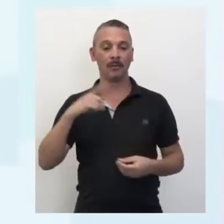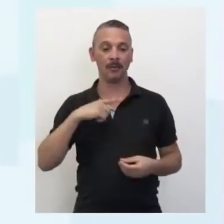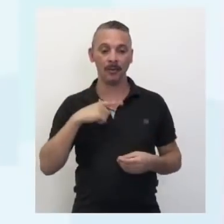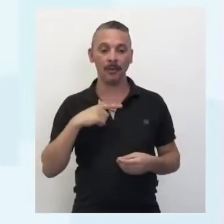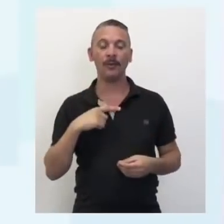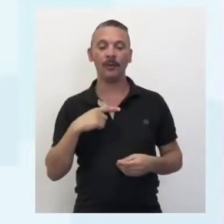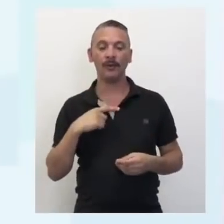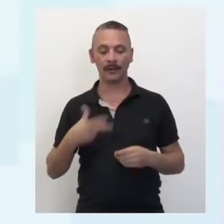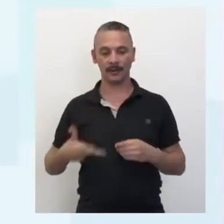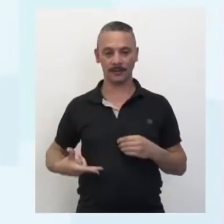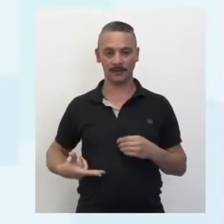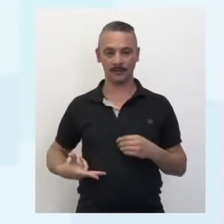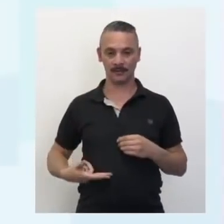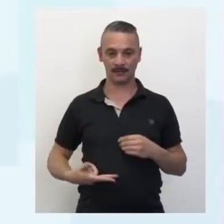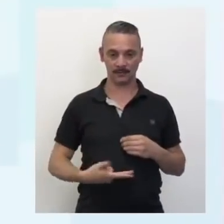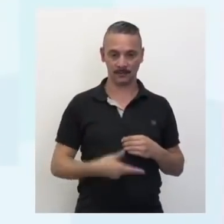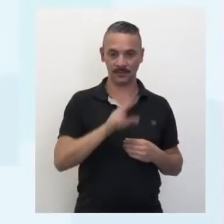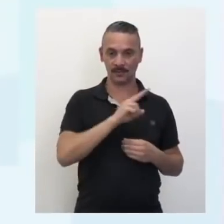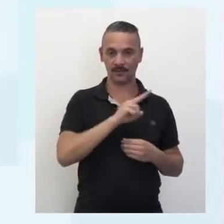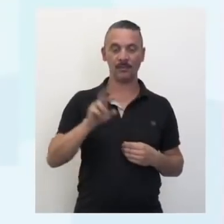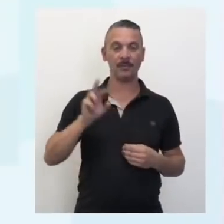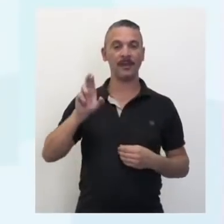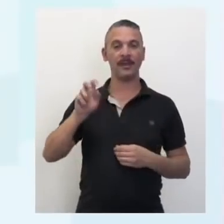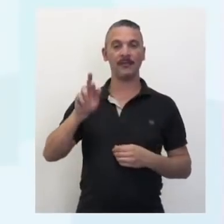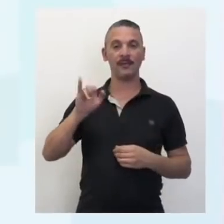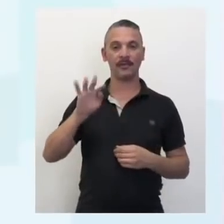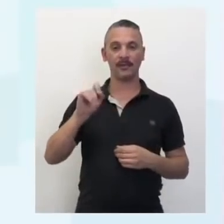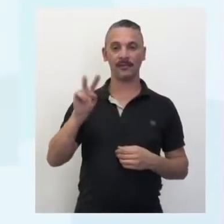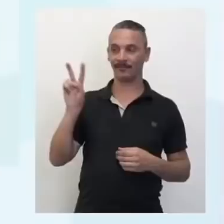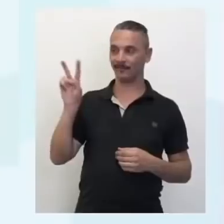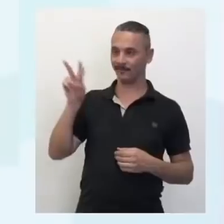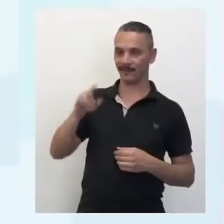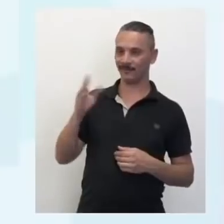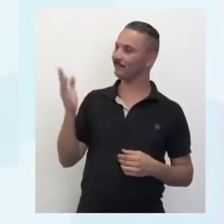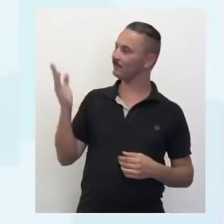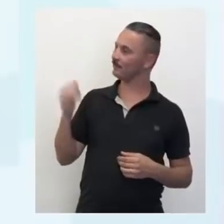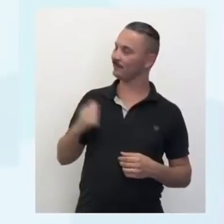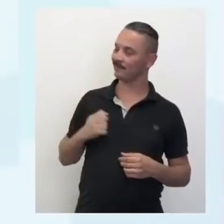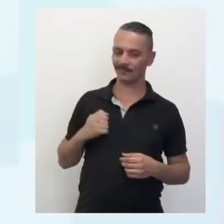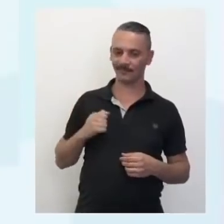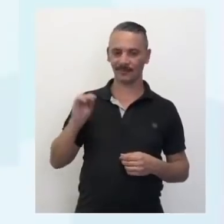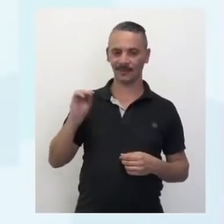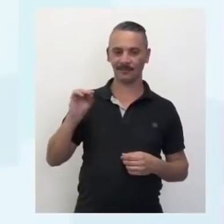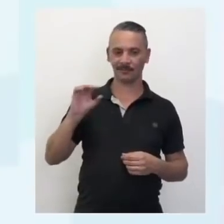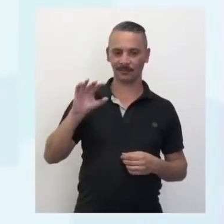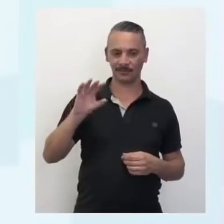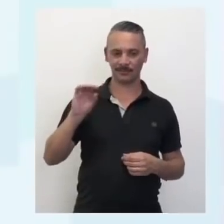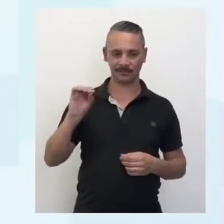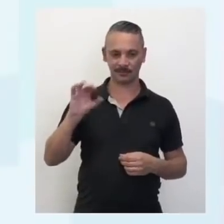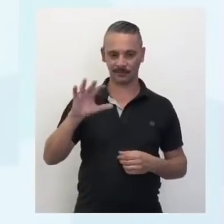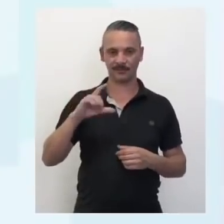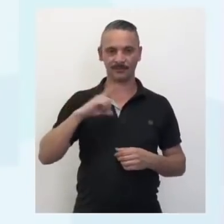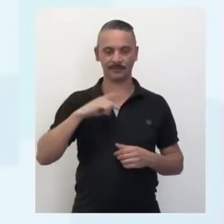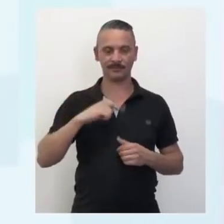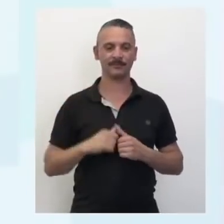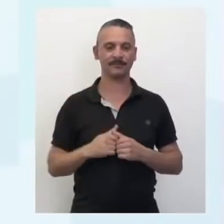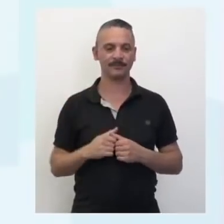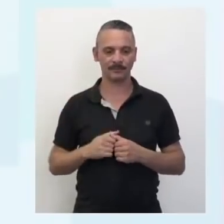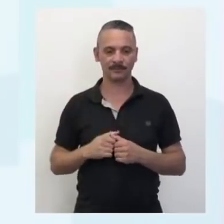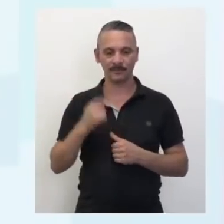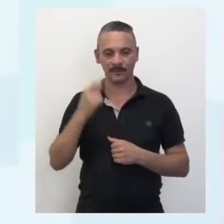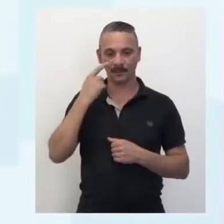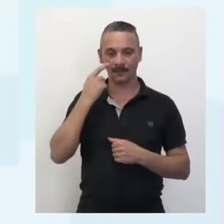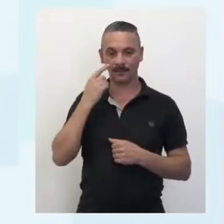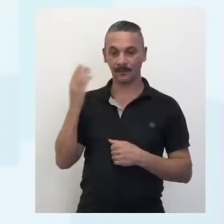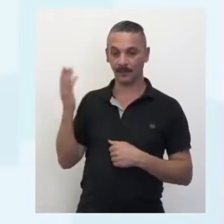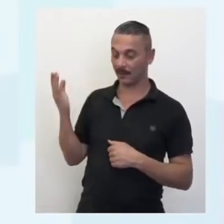cirurgia que chama cirurgia refrativa. Um laser, vou voltar aí um pouquinho, ele está rodando